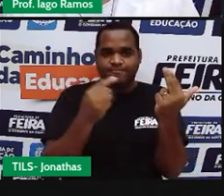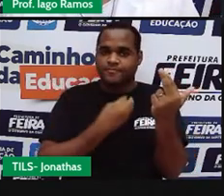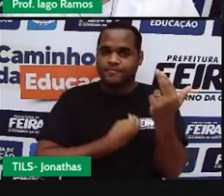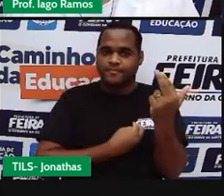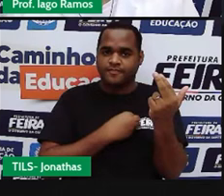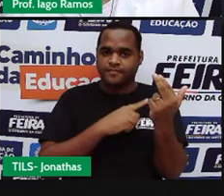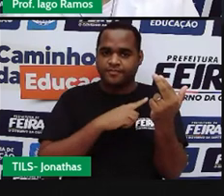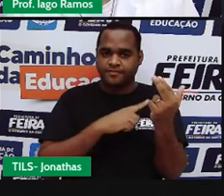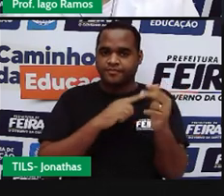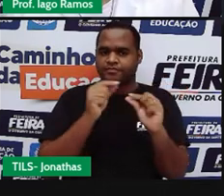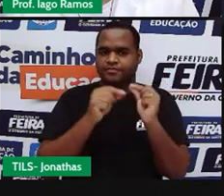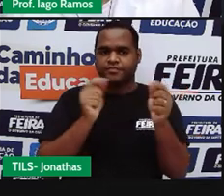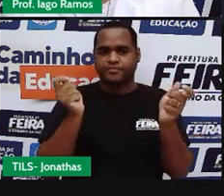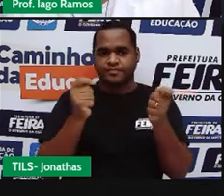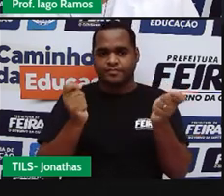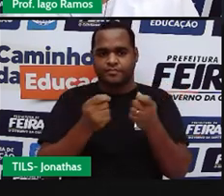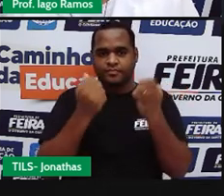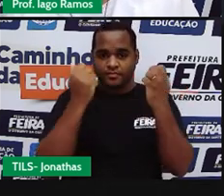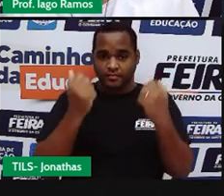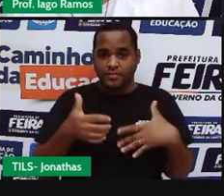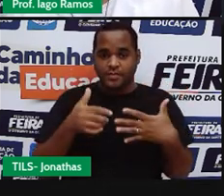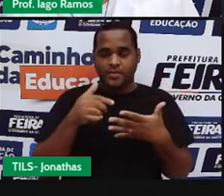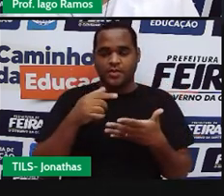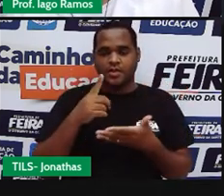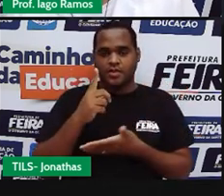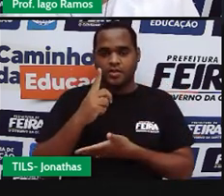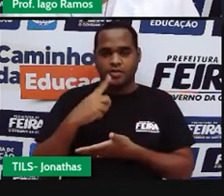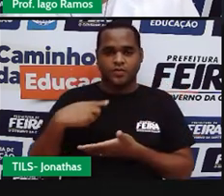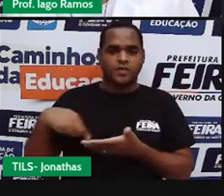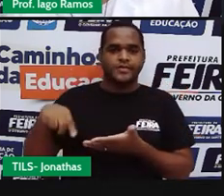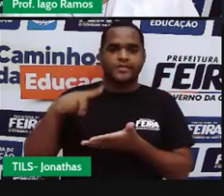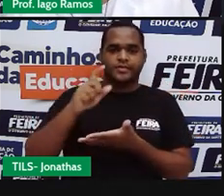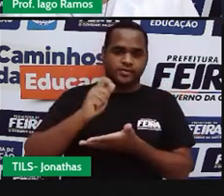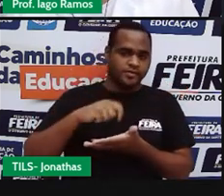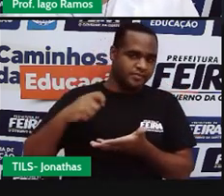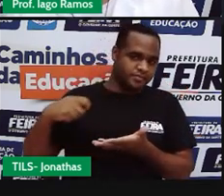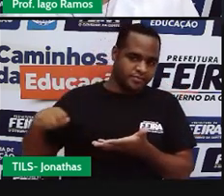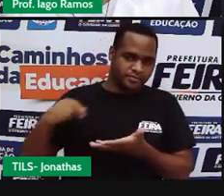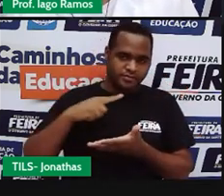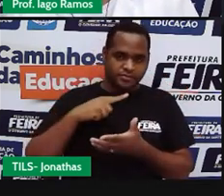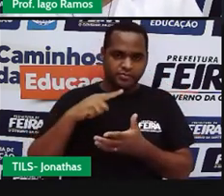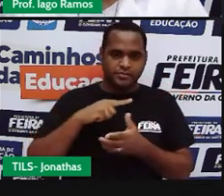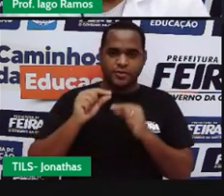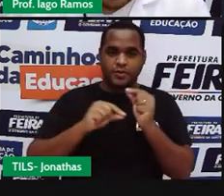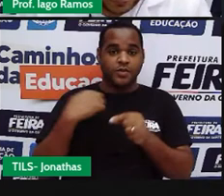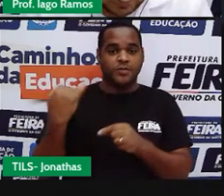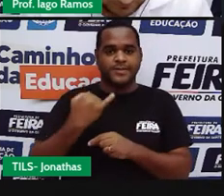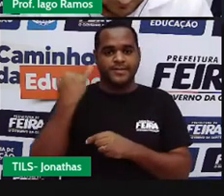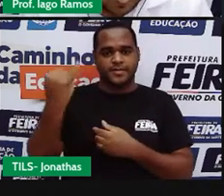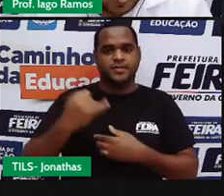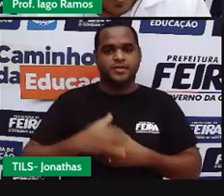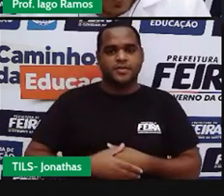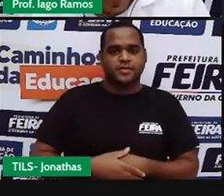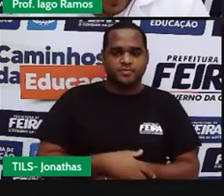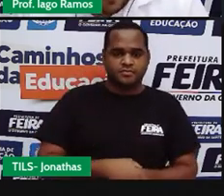a gente até pode anotar isso aqui. Olha só.